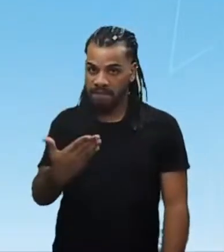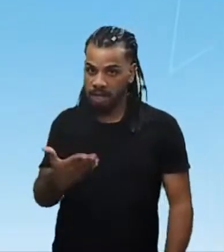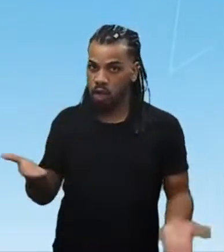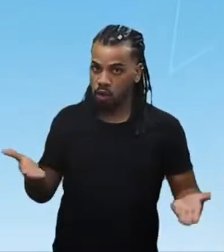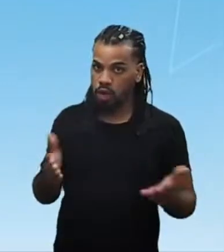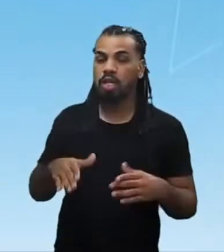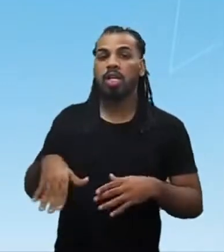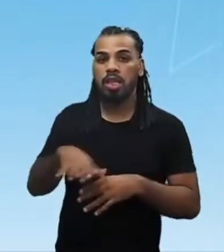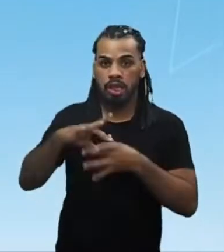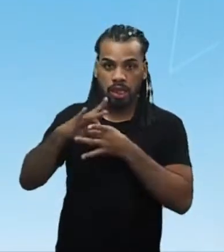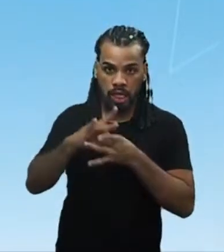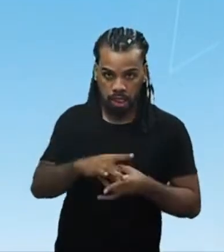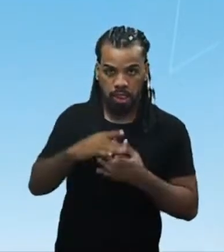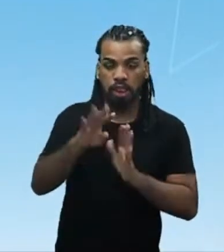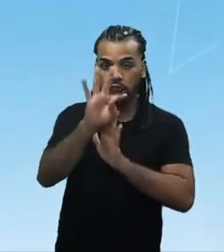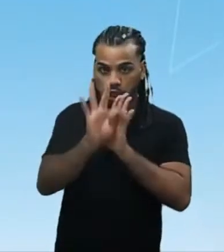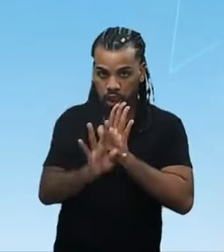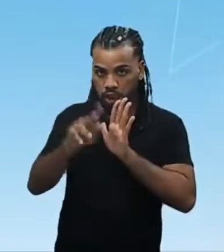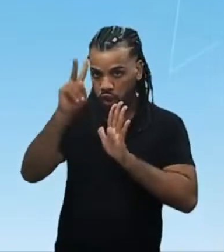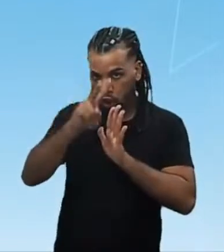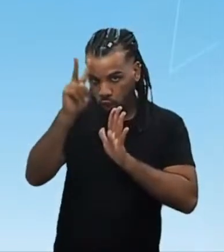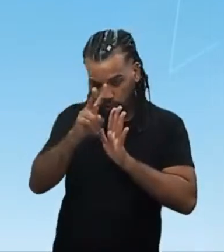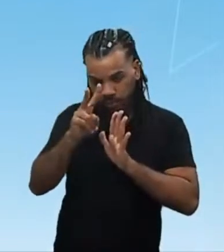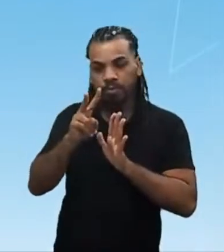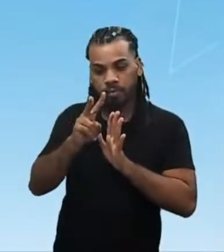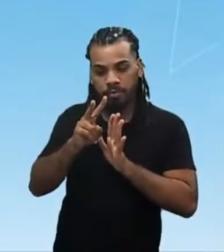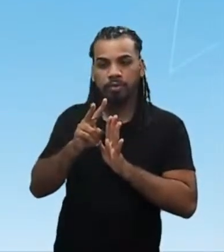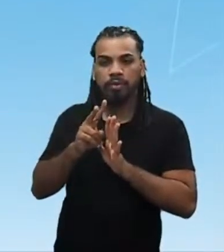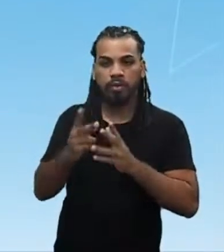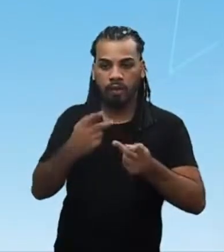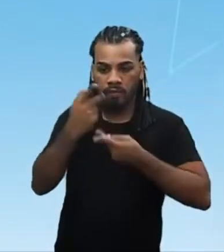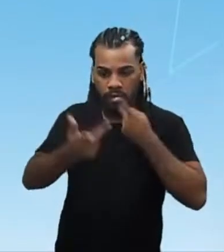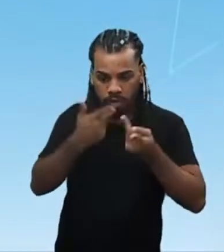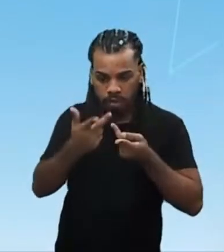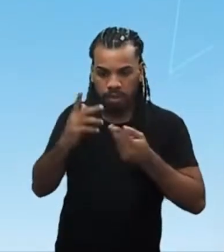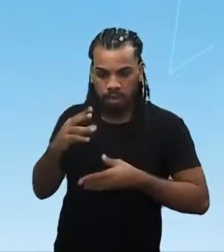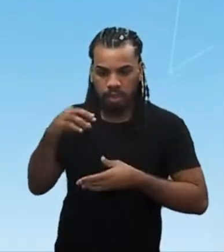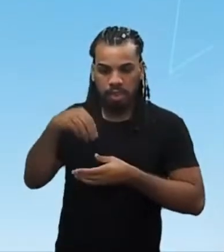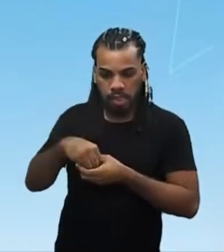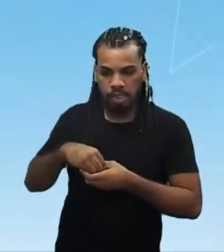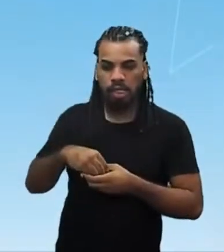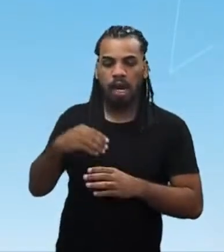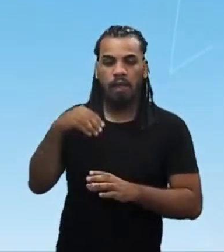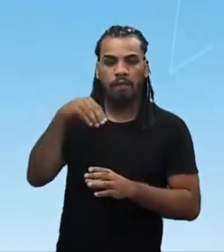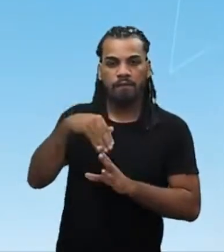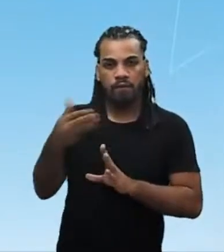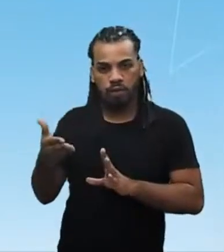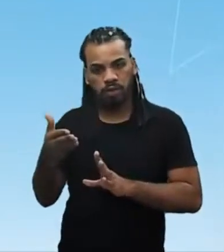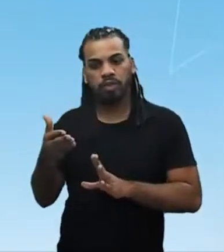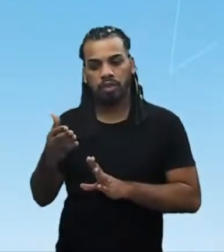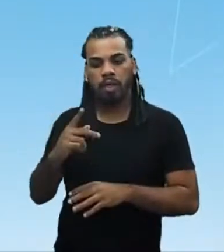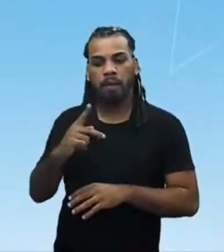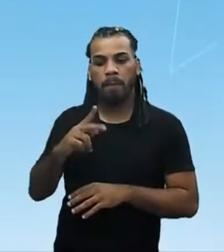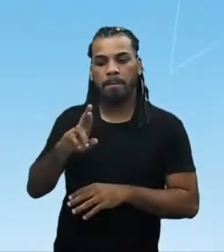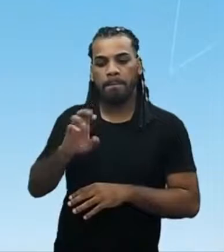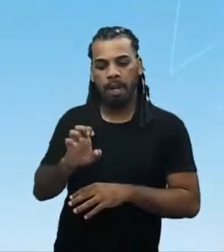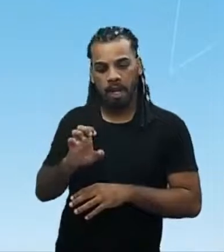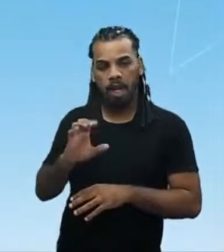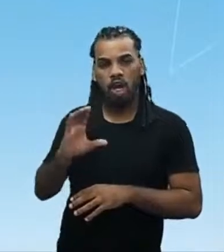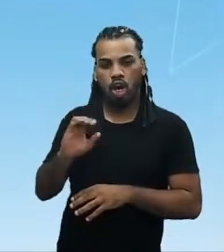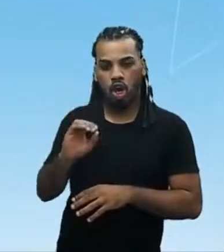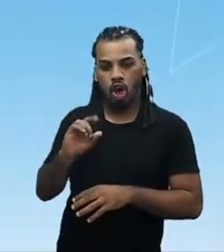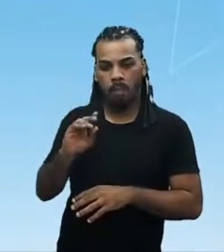nos textos, ou até mesmo nas nossas falas dentro e fora de sala de aula, é o termo